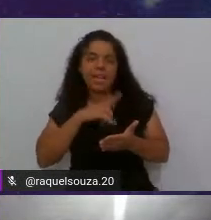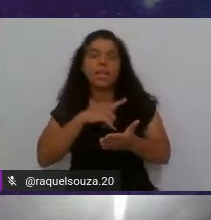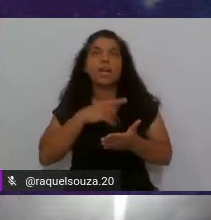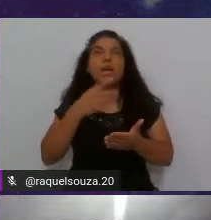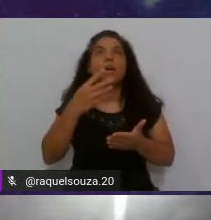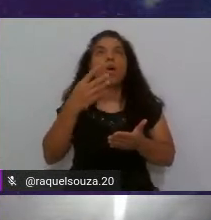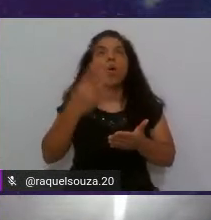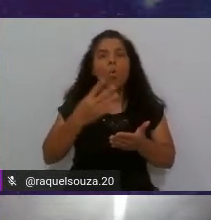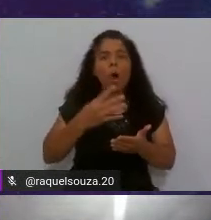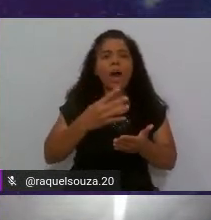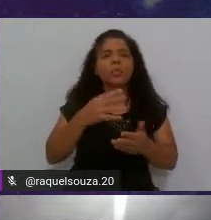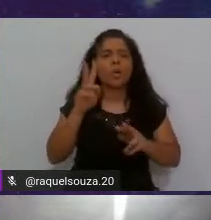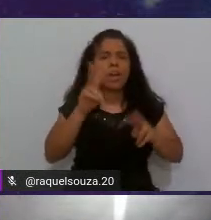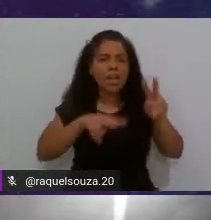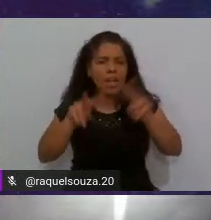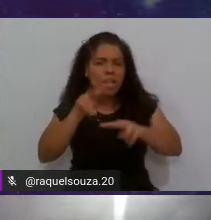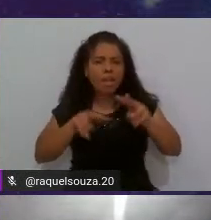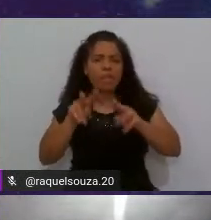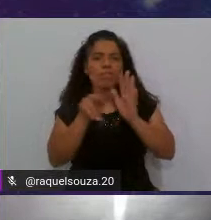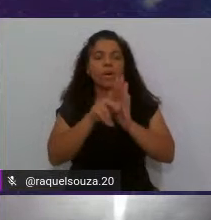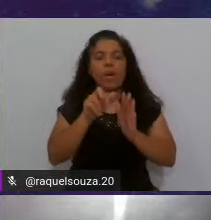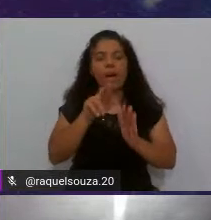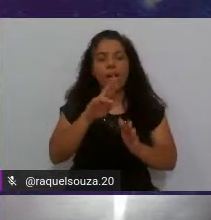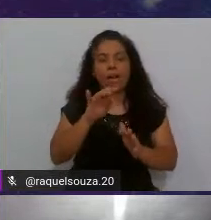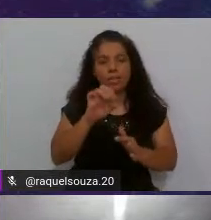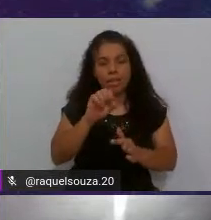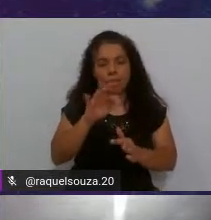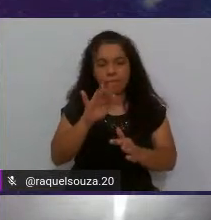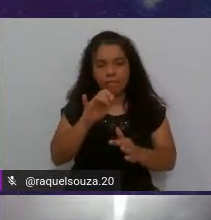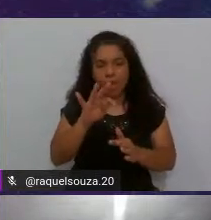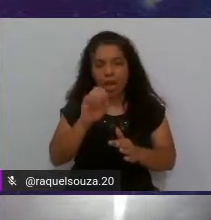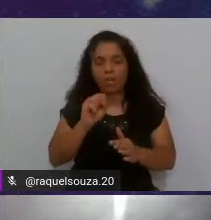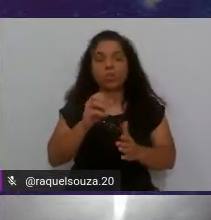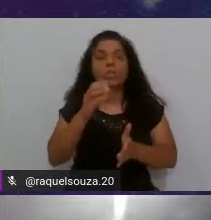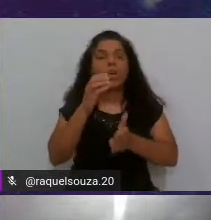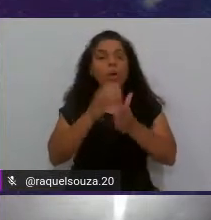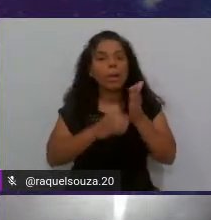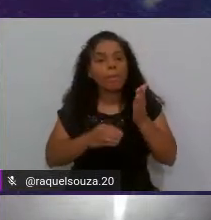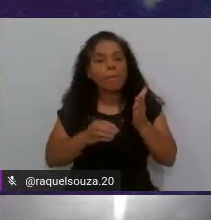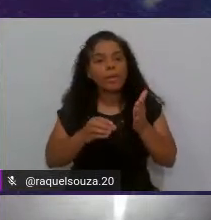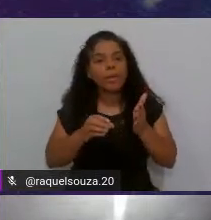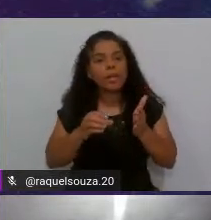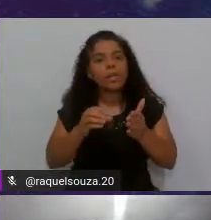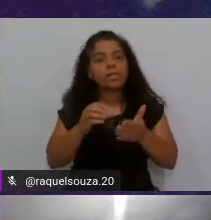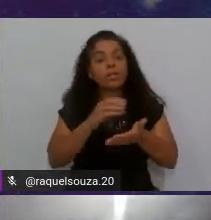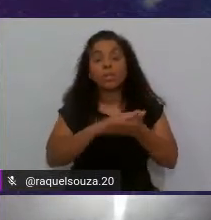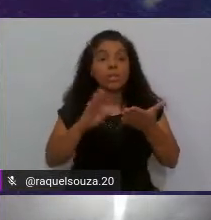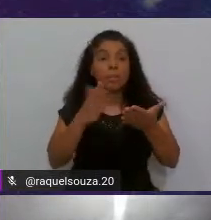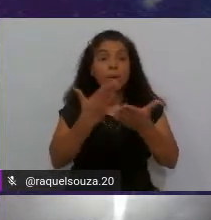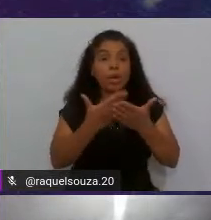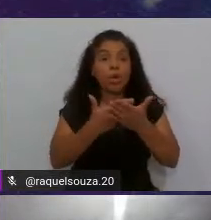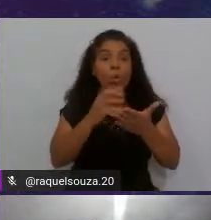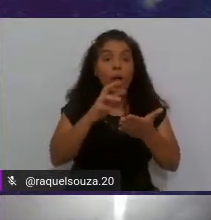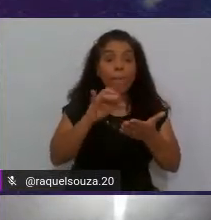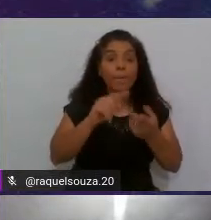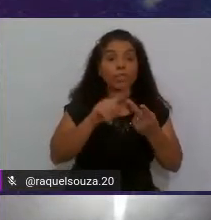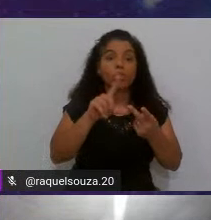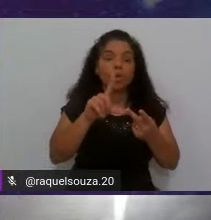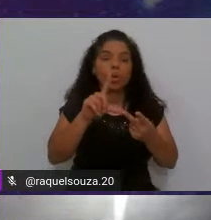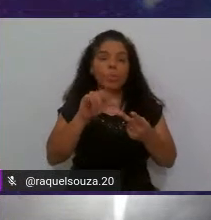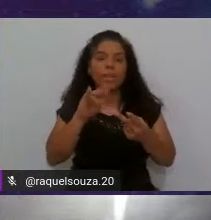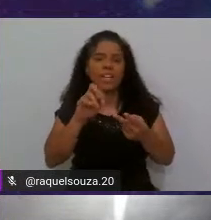artefatos e o capítulo sobre linters